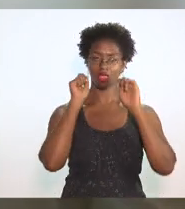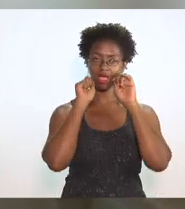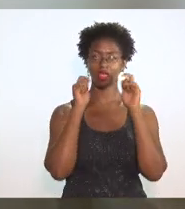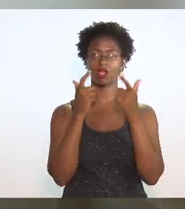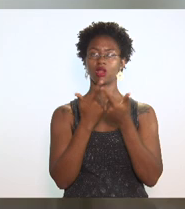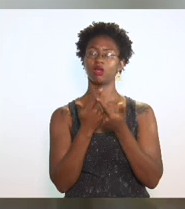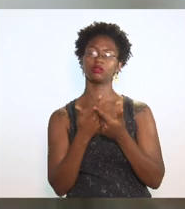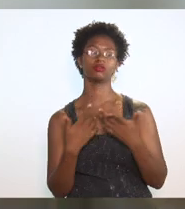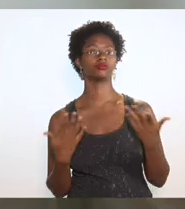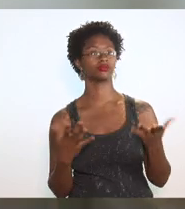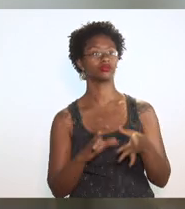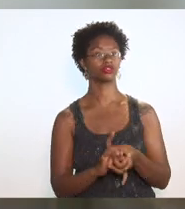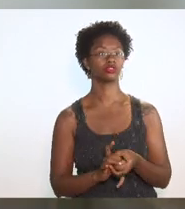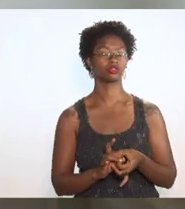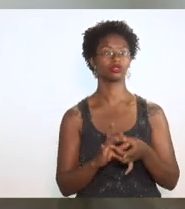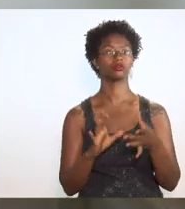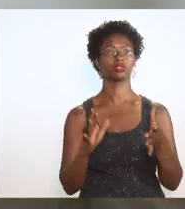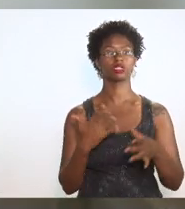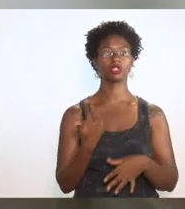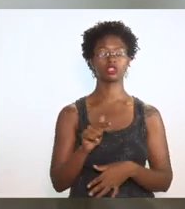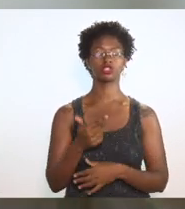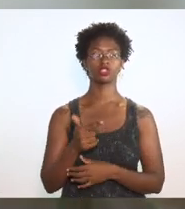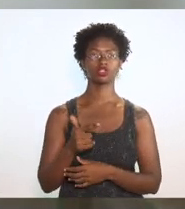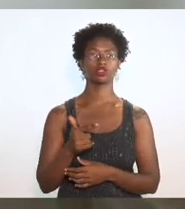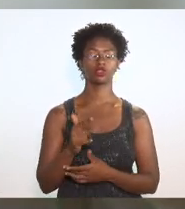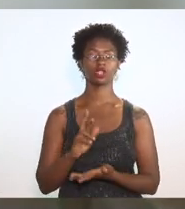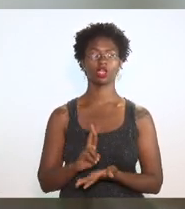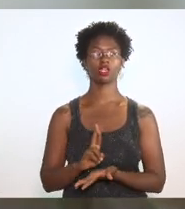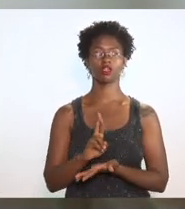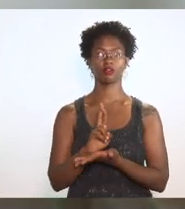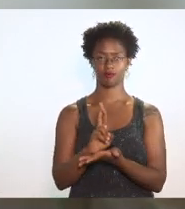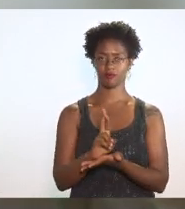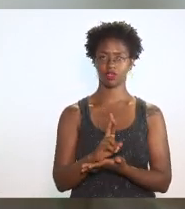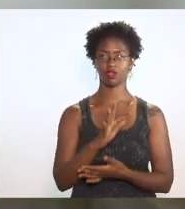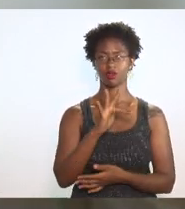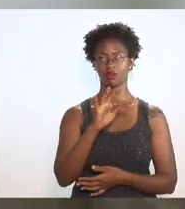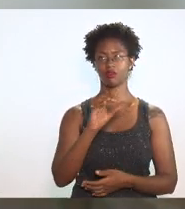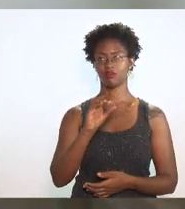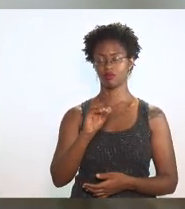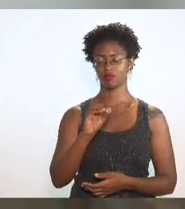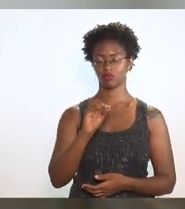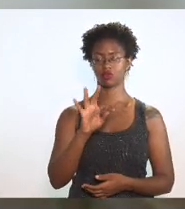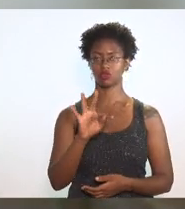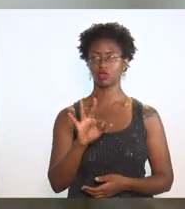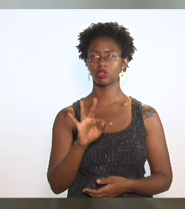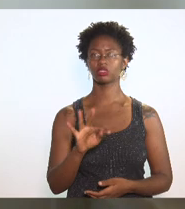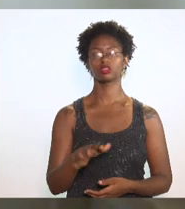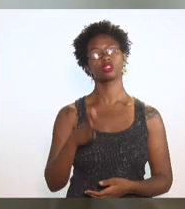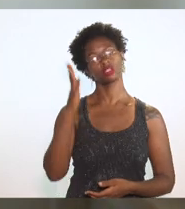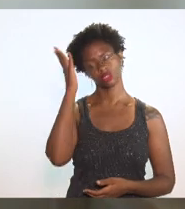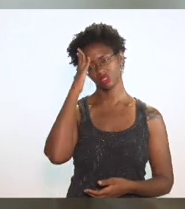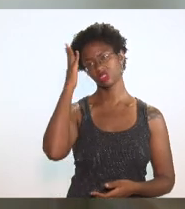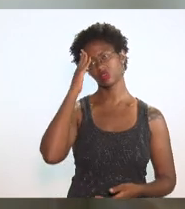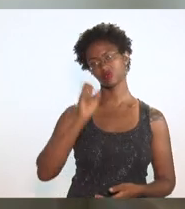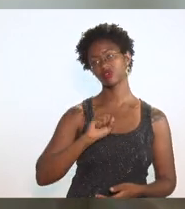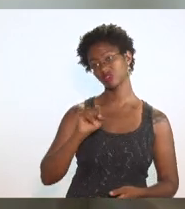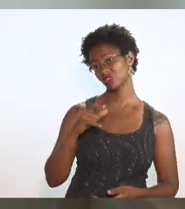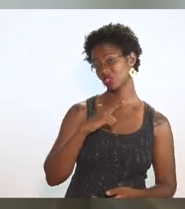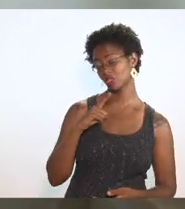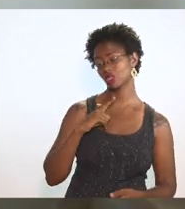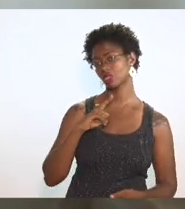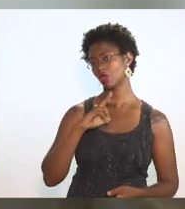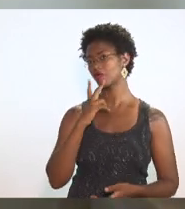dispensar e não ter nenhuma referência ao FOT, evidentemente, se tiver referência ao FOT,